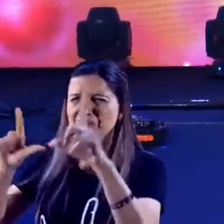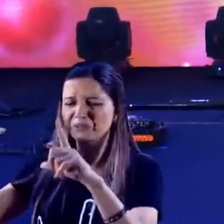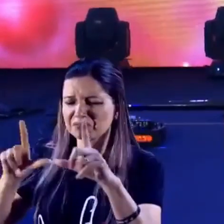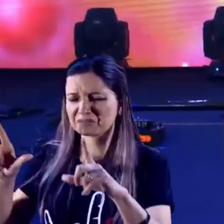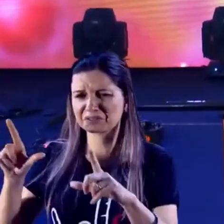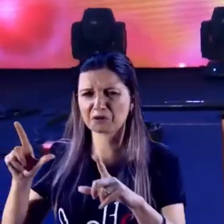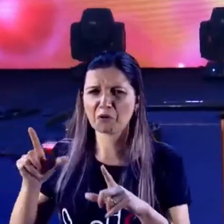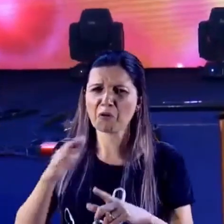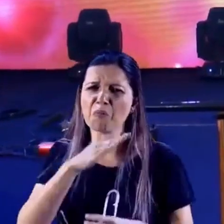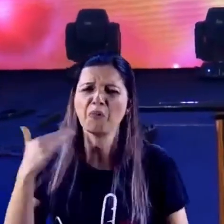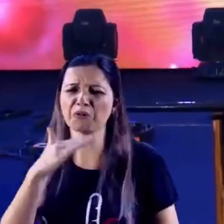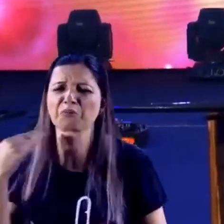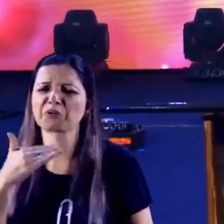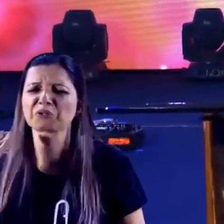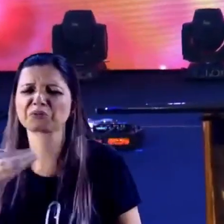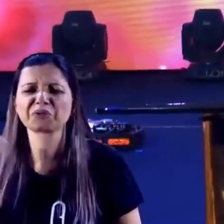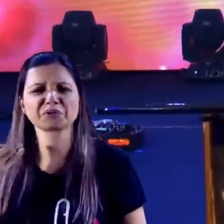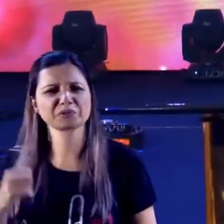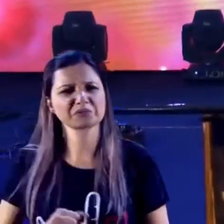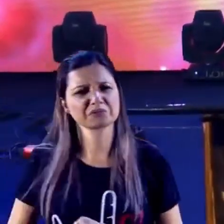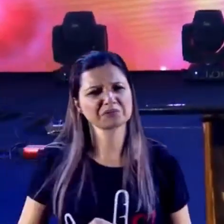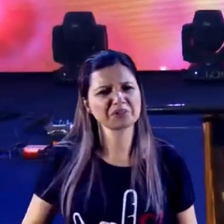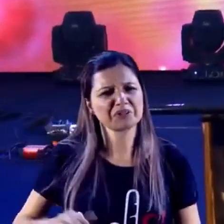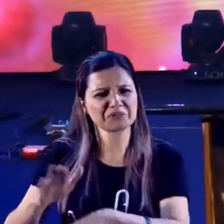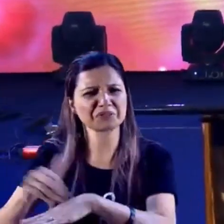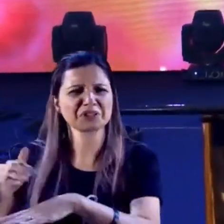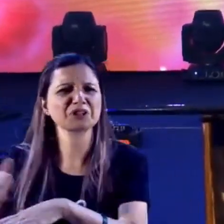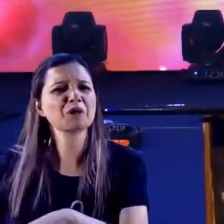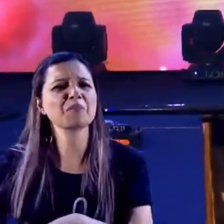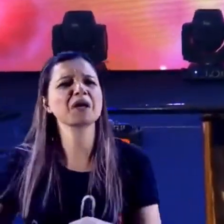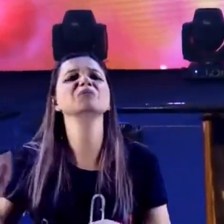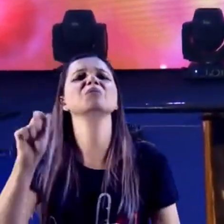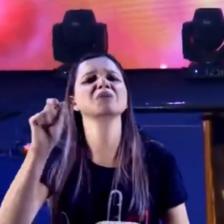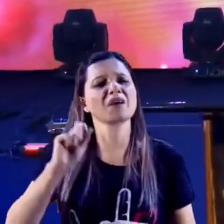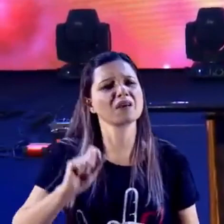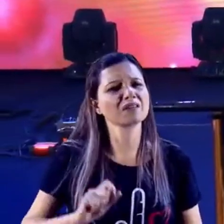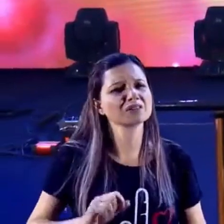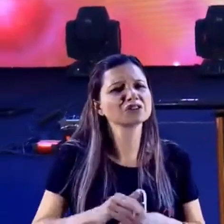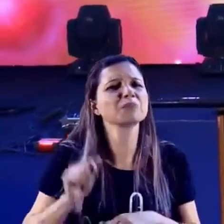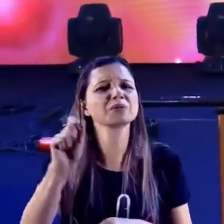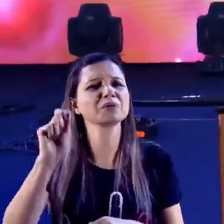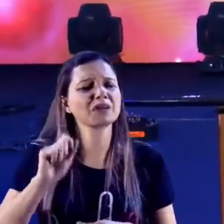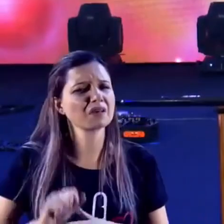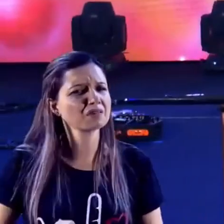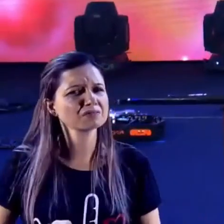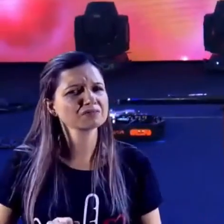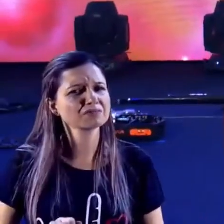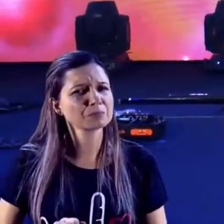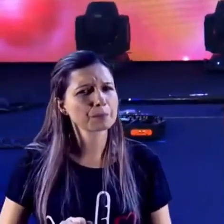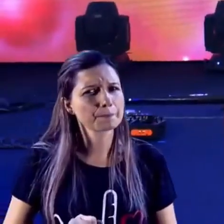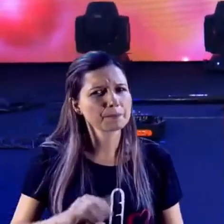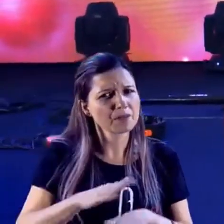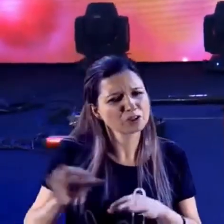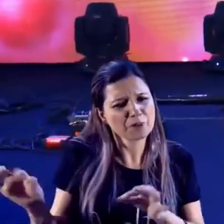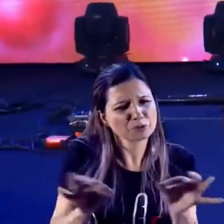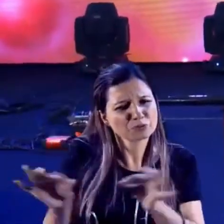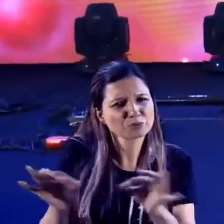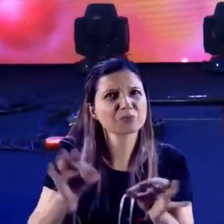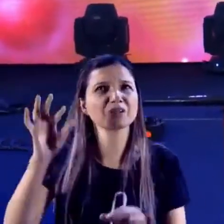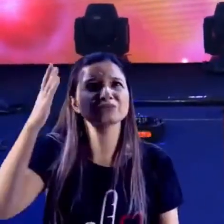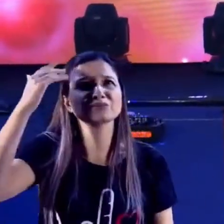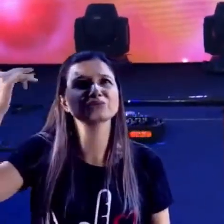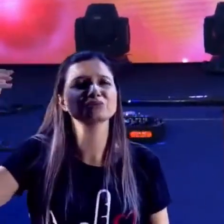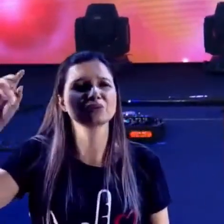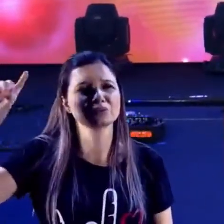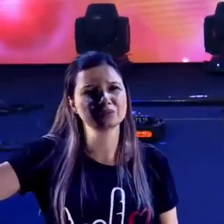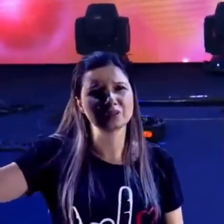a existência? Você tem chamado a existência o seu futuro? Você tem chamado a existência os planos que você tem feito, os sonhos